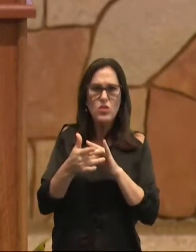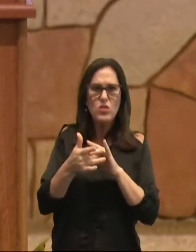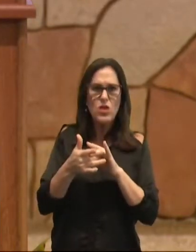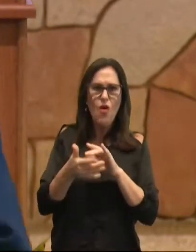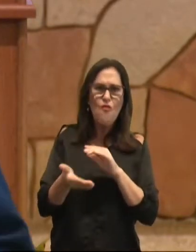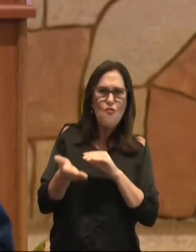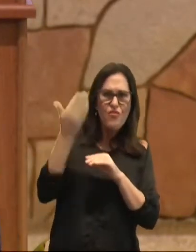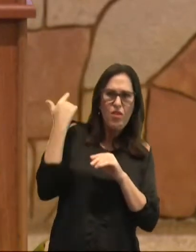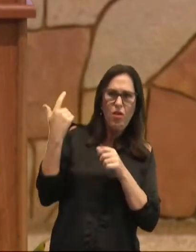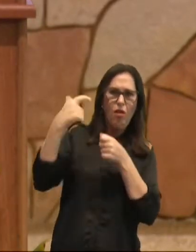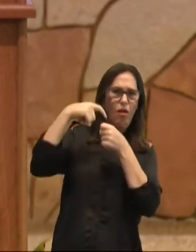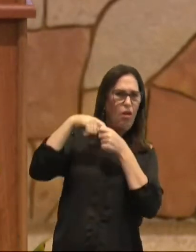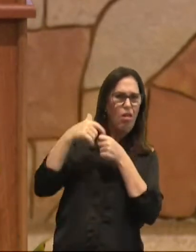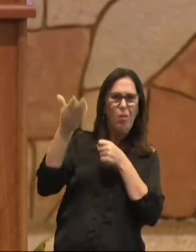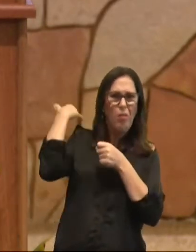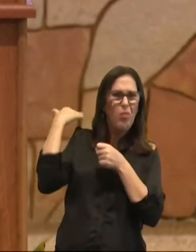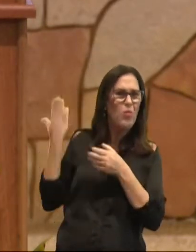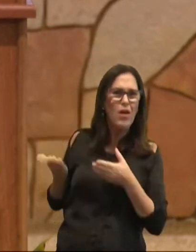rudimentos da fé,